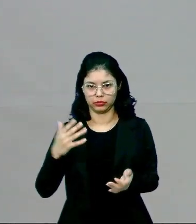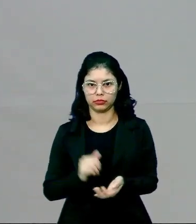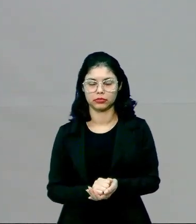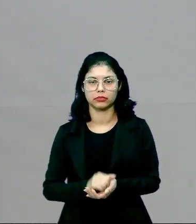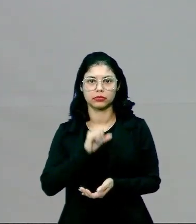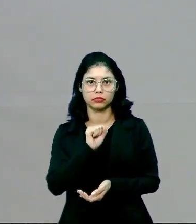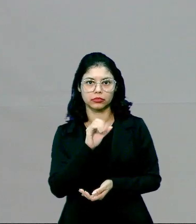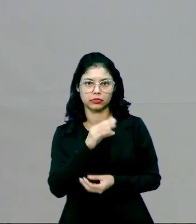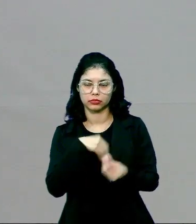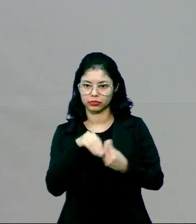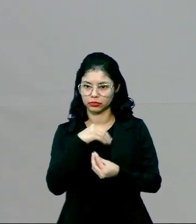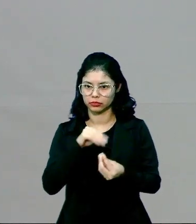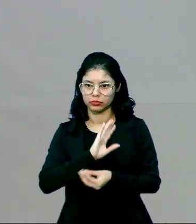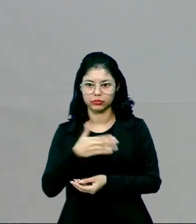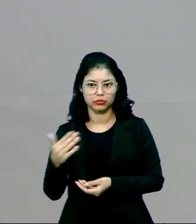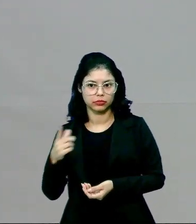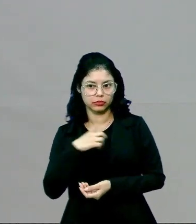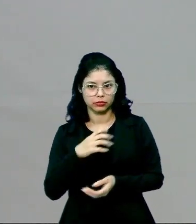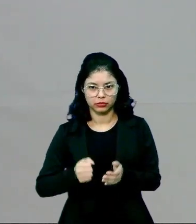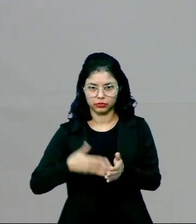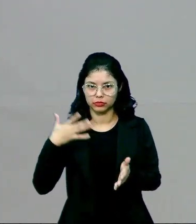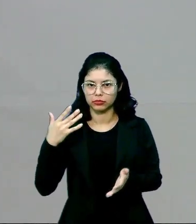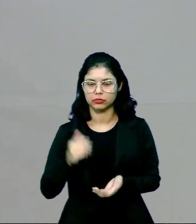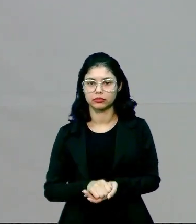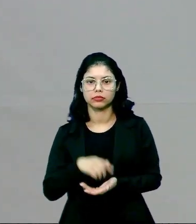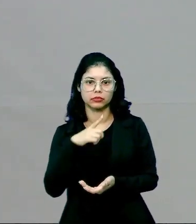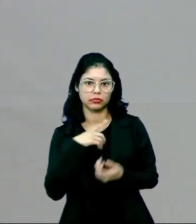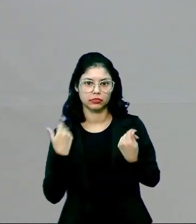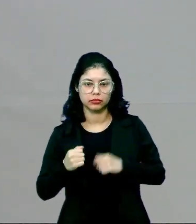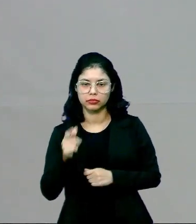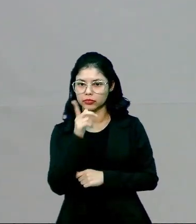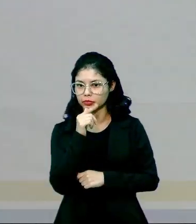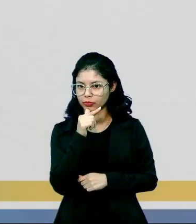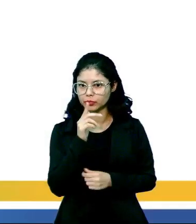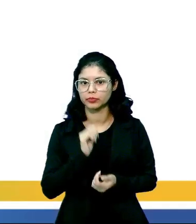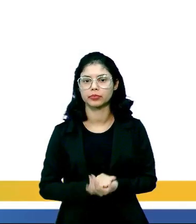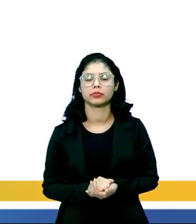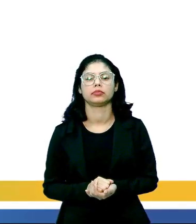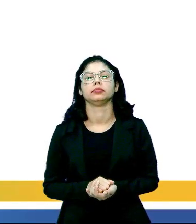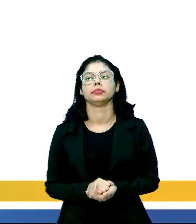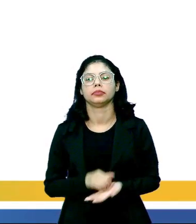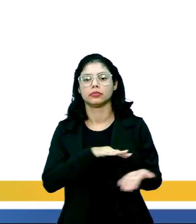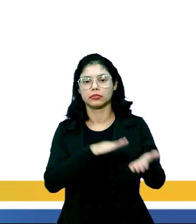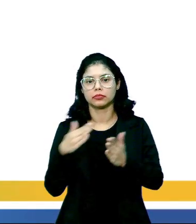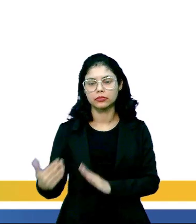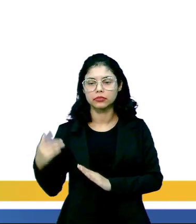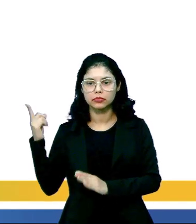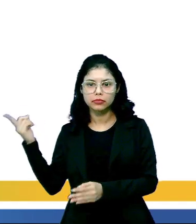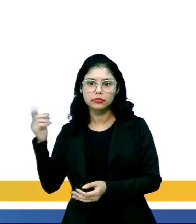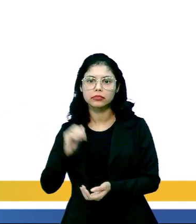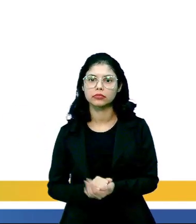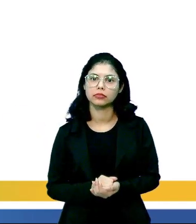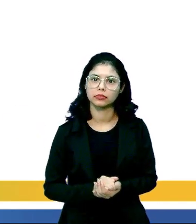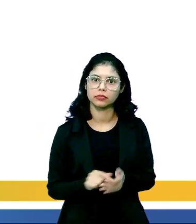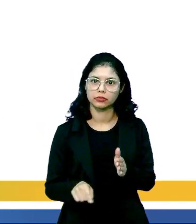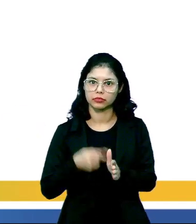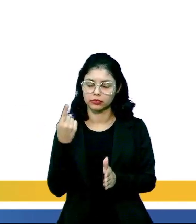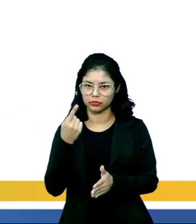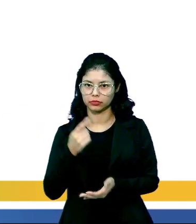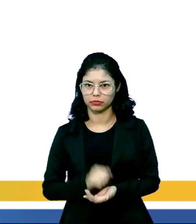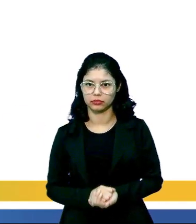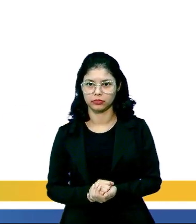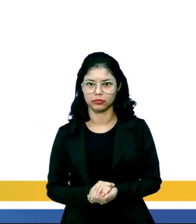soluto. Quando tem muito desse soluto, tem que vir água. E é a parte daí. Então, vem primeiro